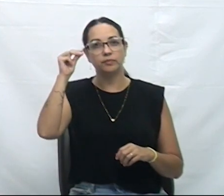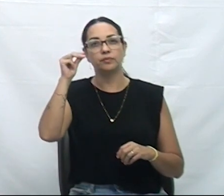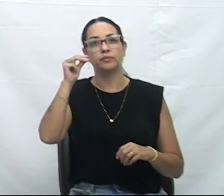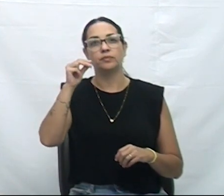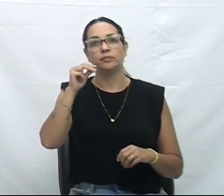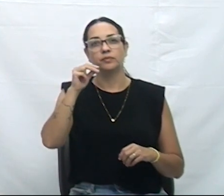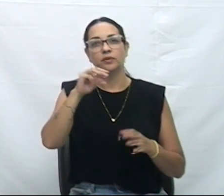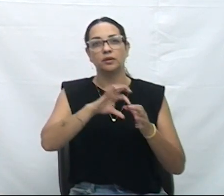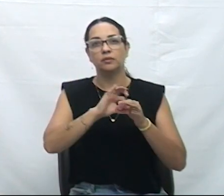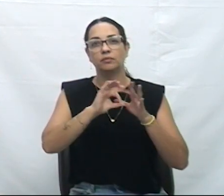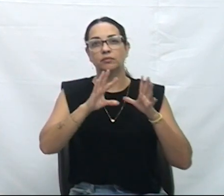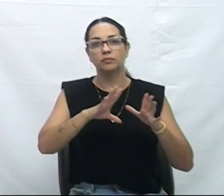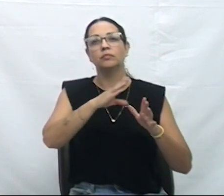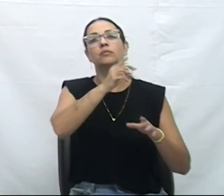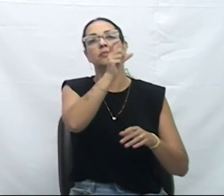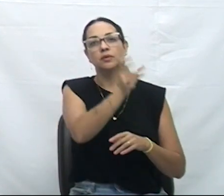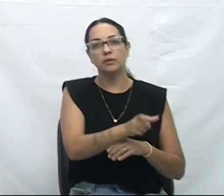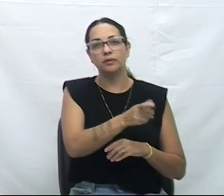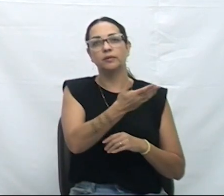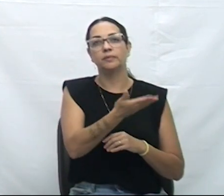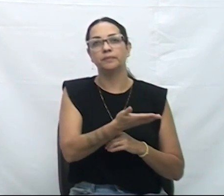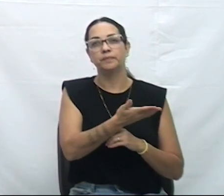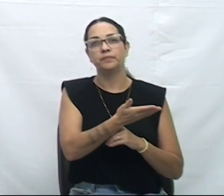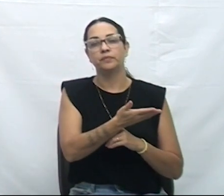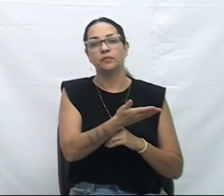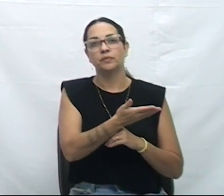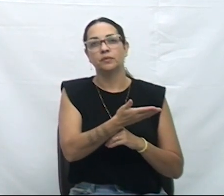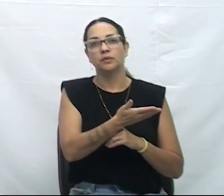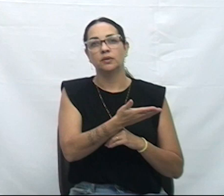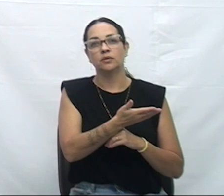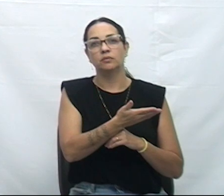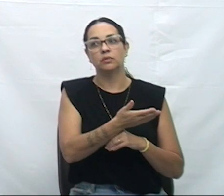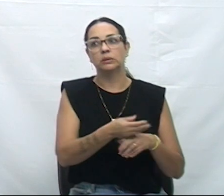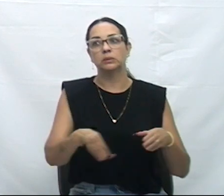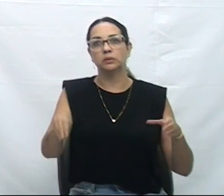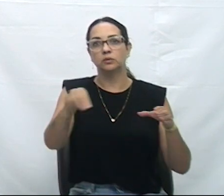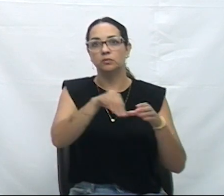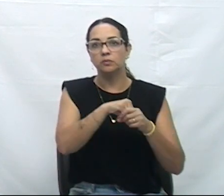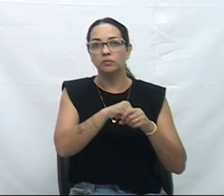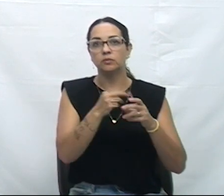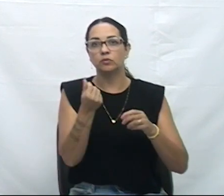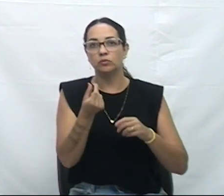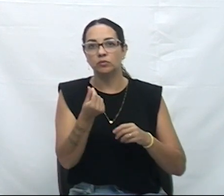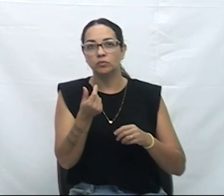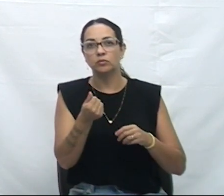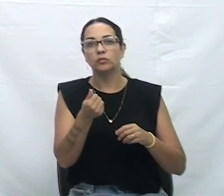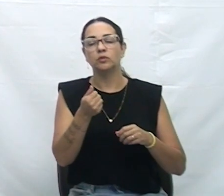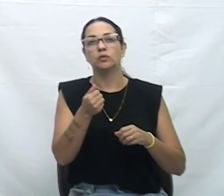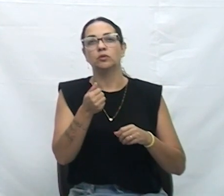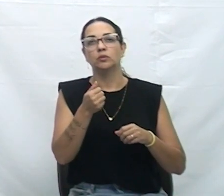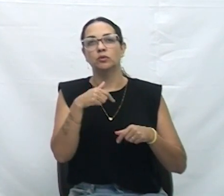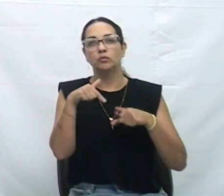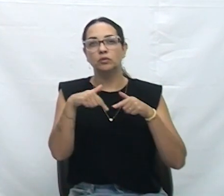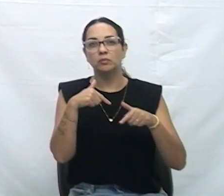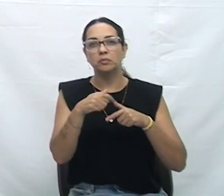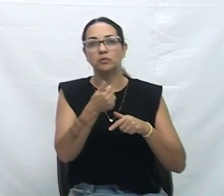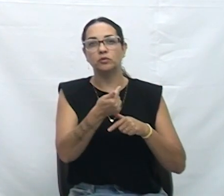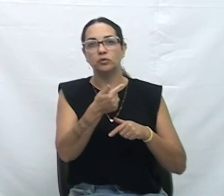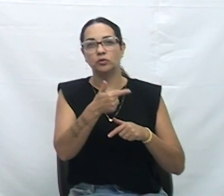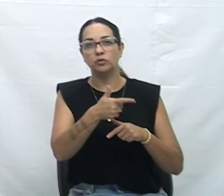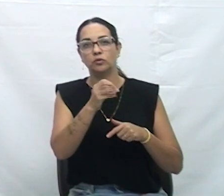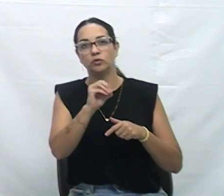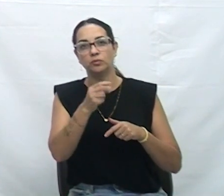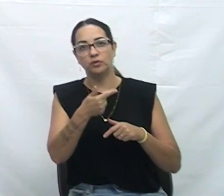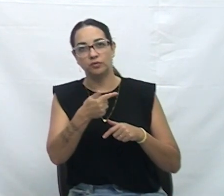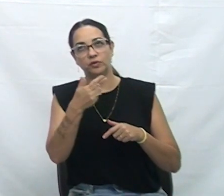do Poder Executivo Municipal a suplementar o orçamento municipal no exercício 2024, no valor de R$ 400 mil,